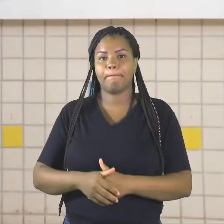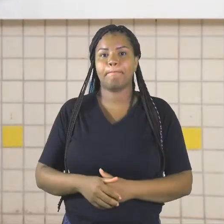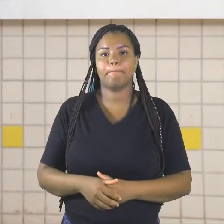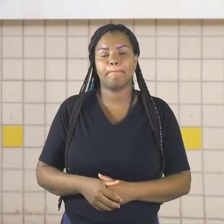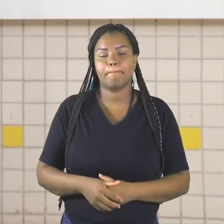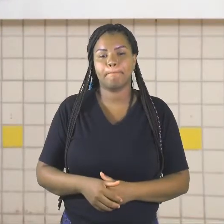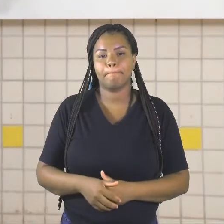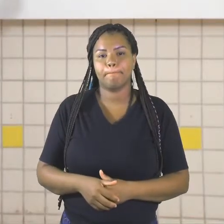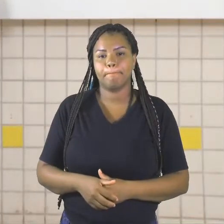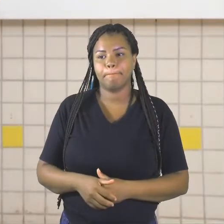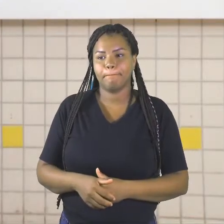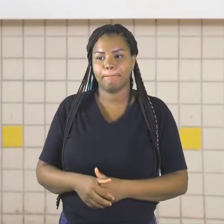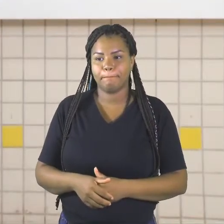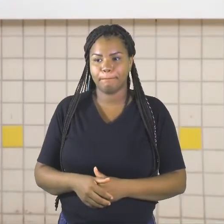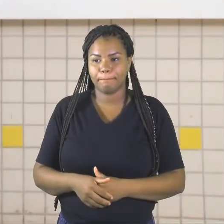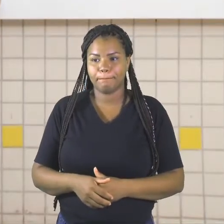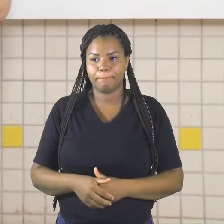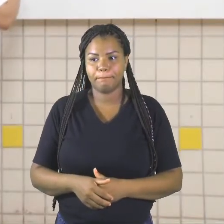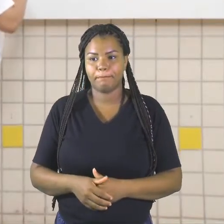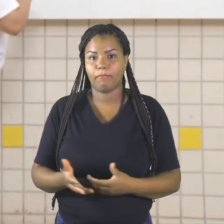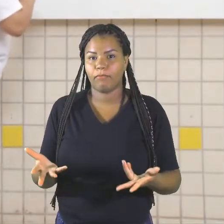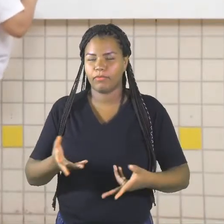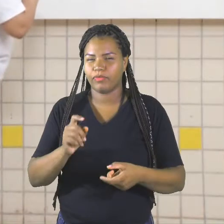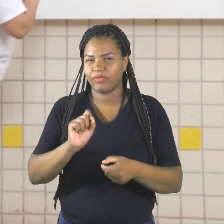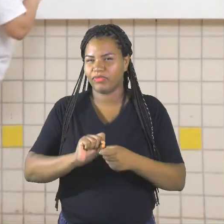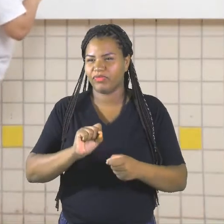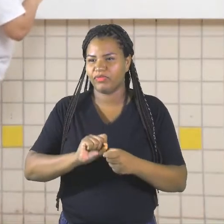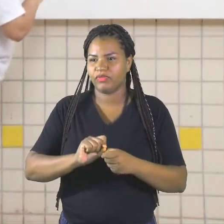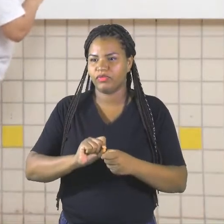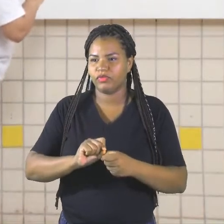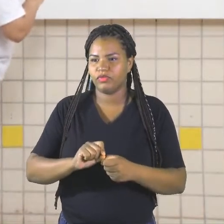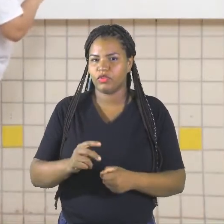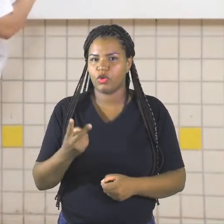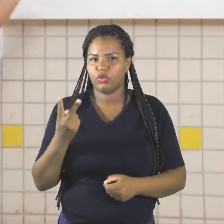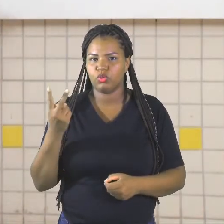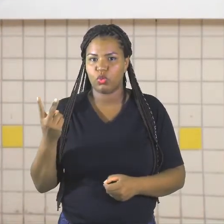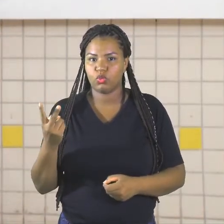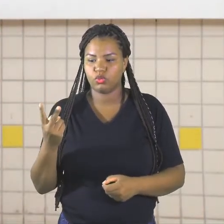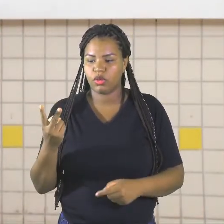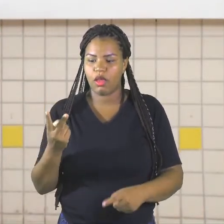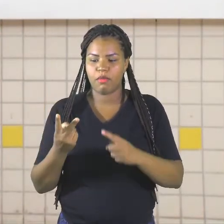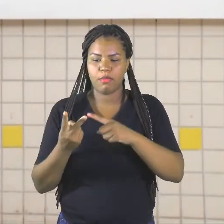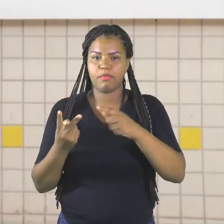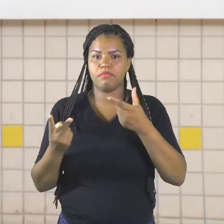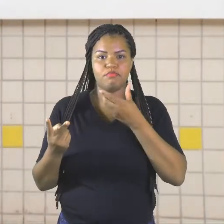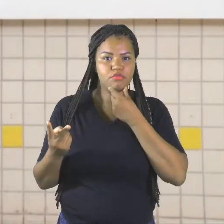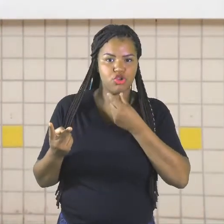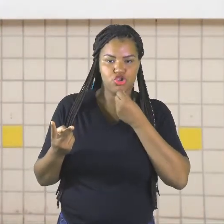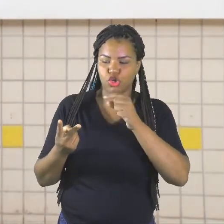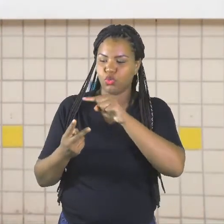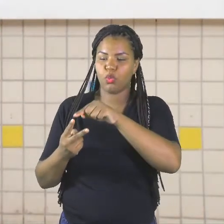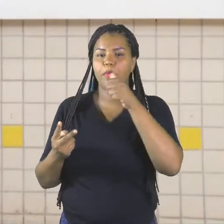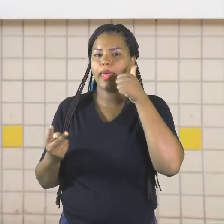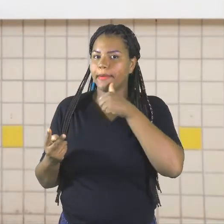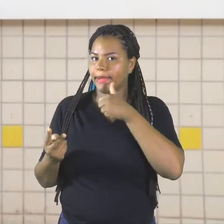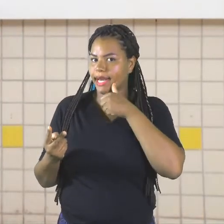Eu agora vou fazer de dois. Um pra menina e um pros meninos. Olha só.